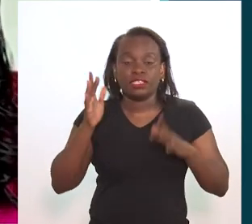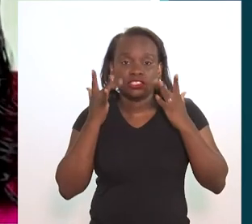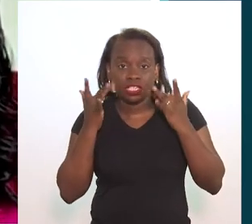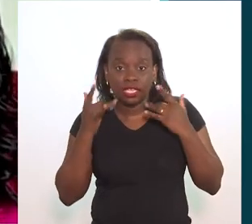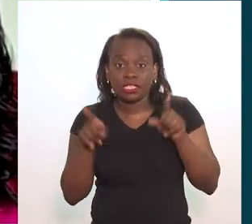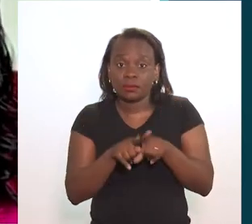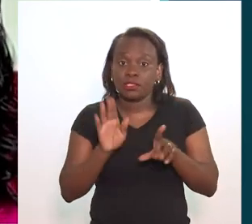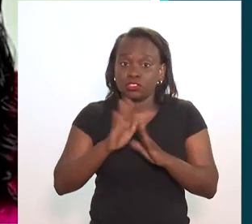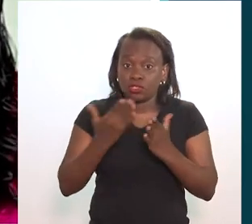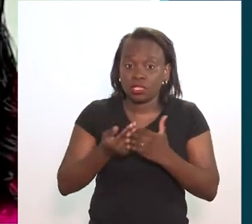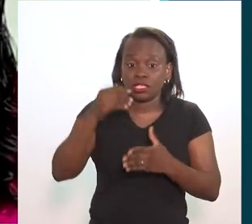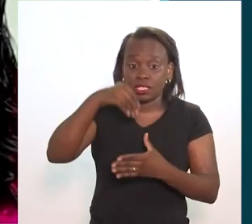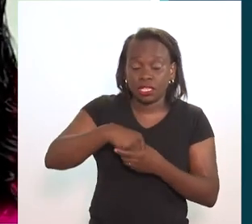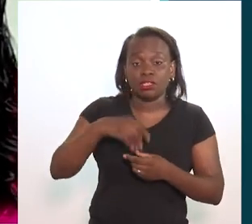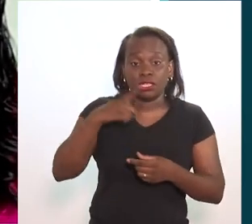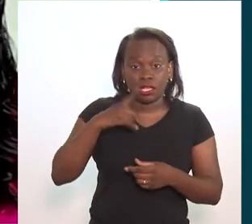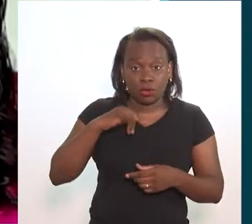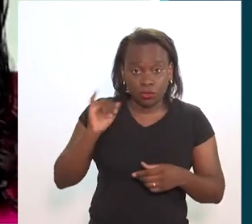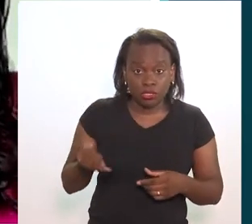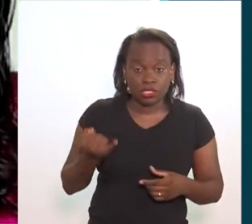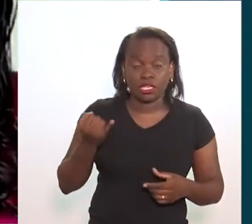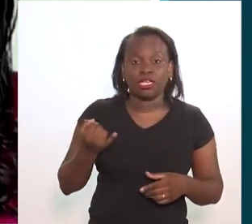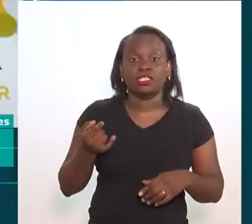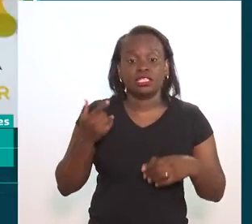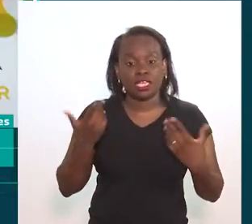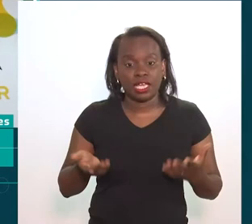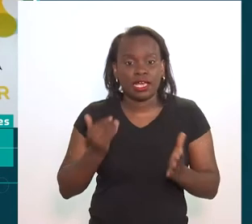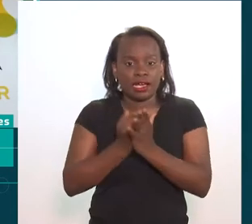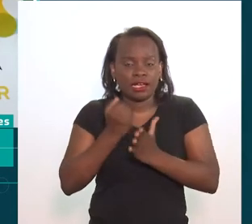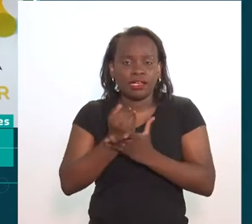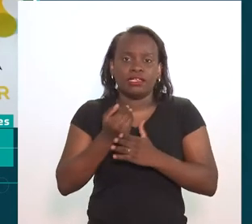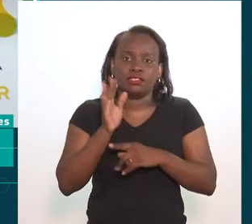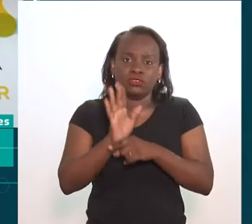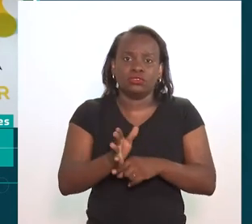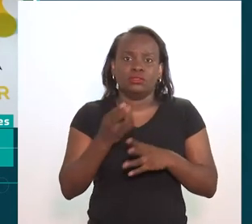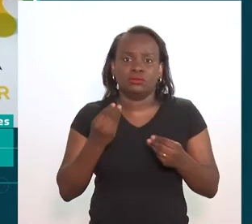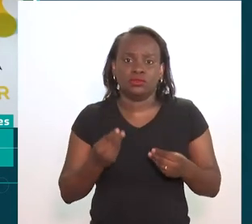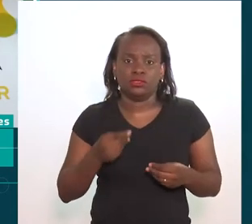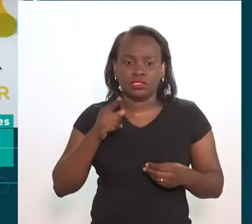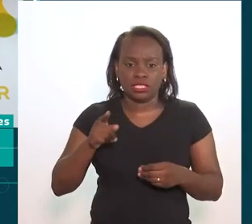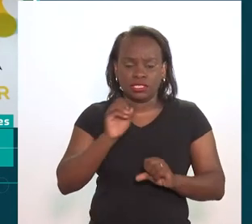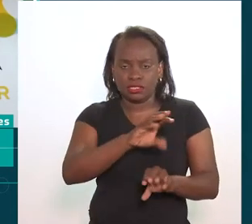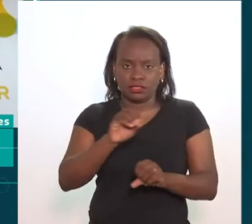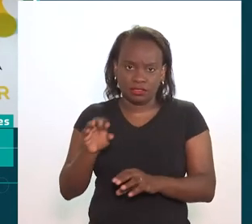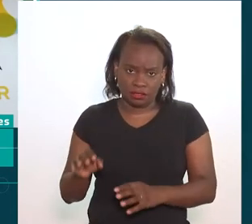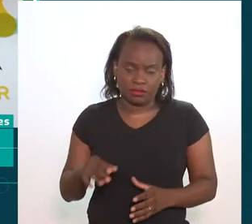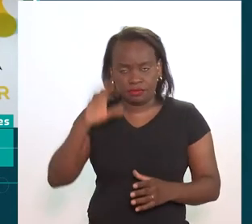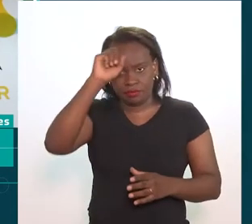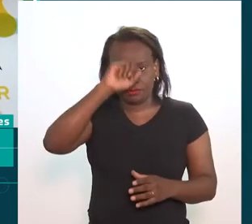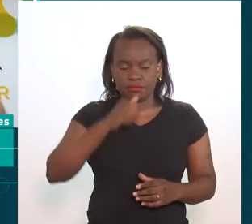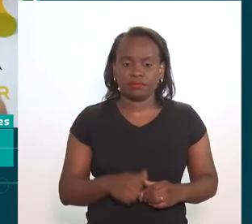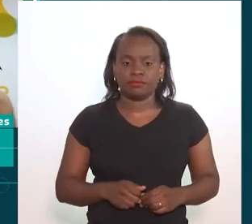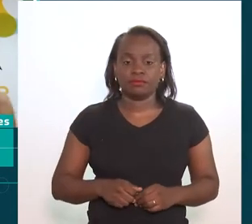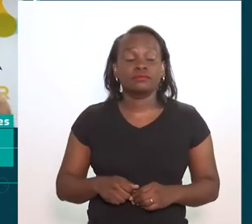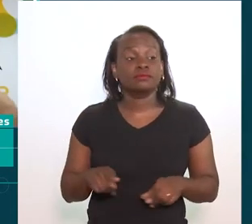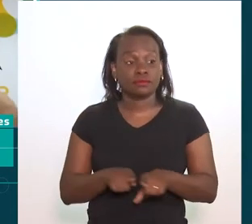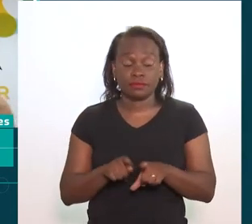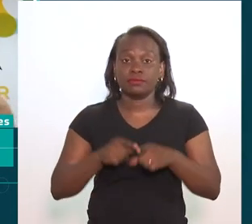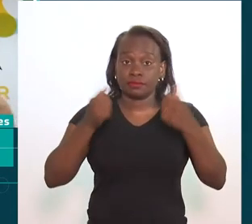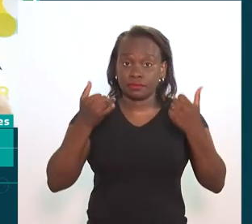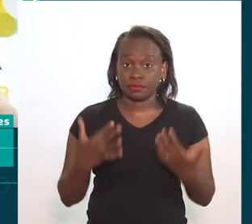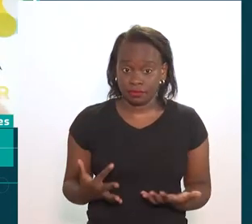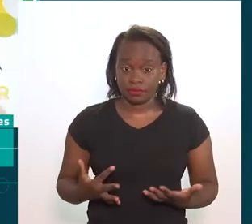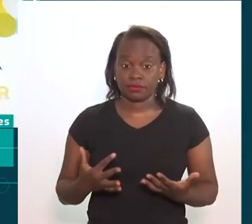ele não saia de sua casa e vá num centro cultural, e vá num teatro, ele também, na escola, ele tendo essa oportunidade,